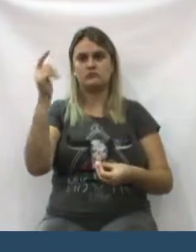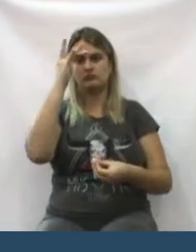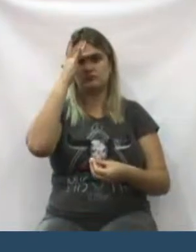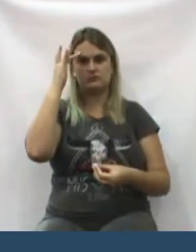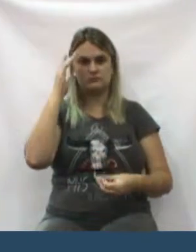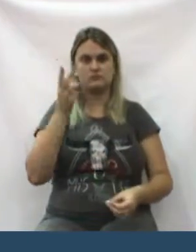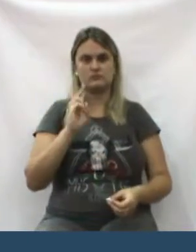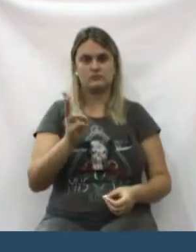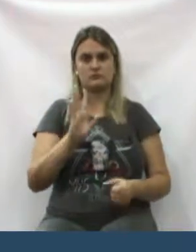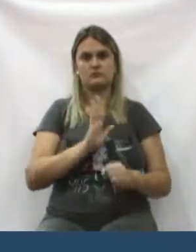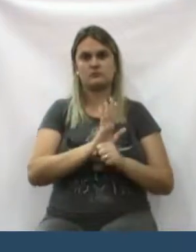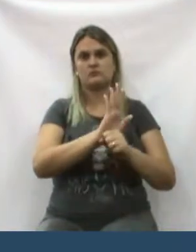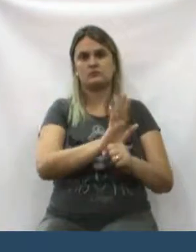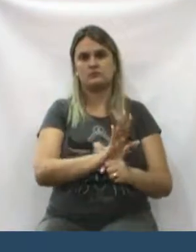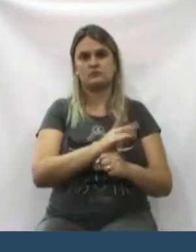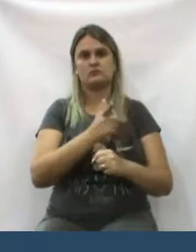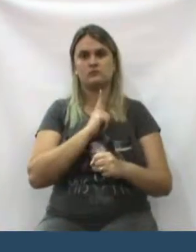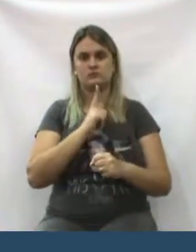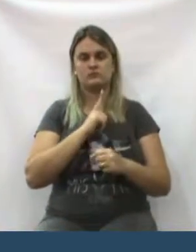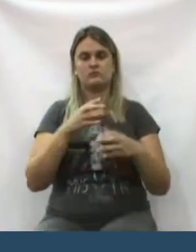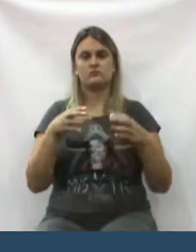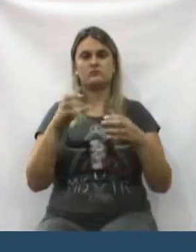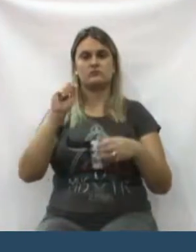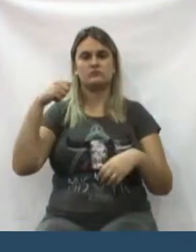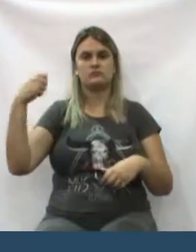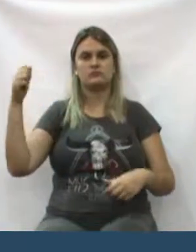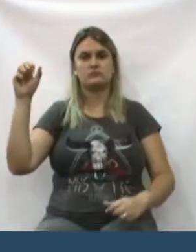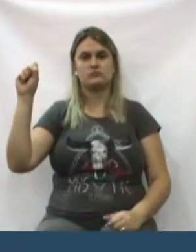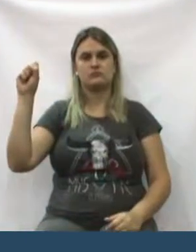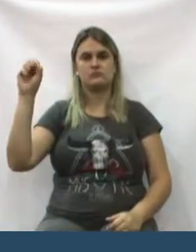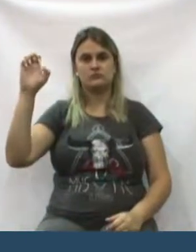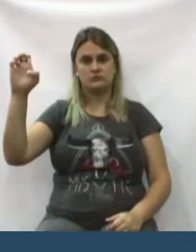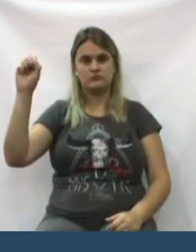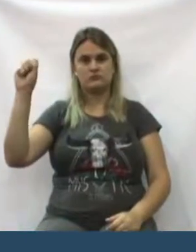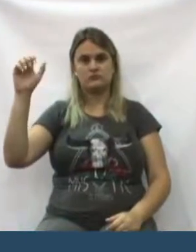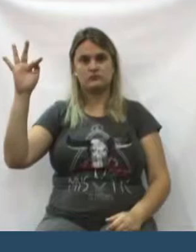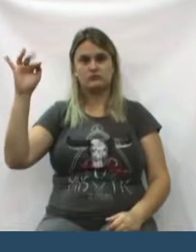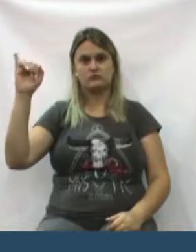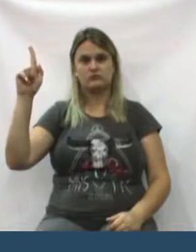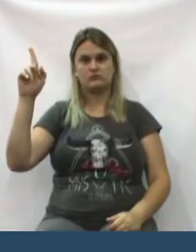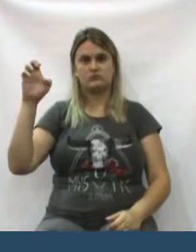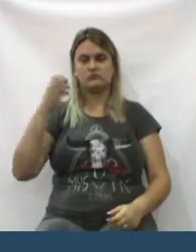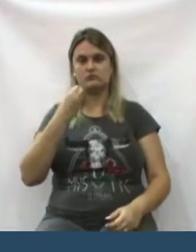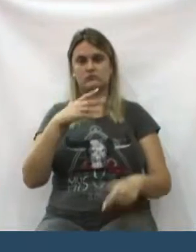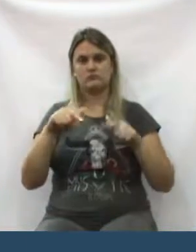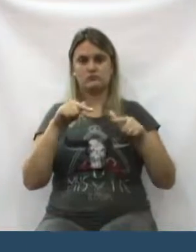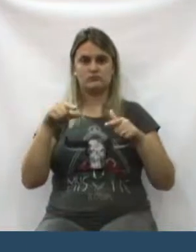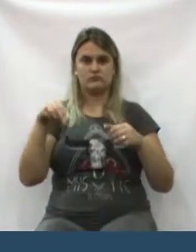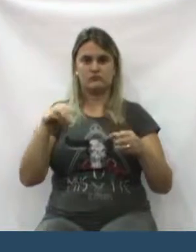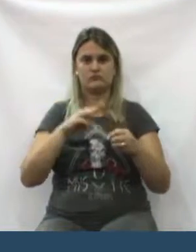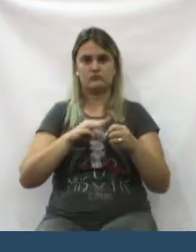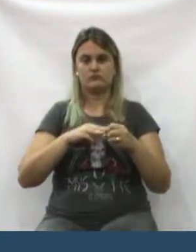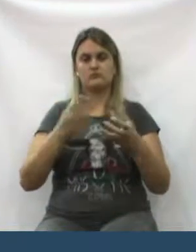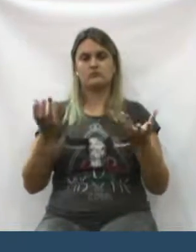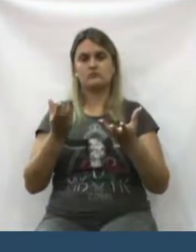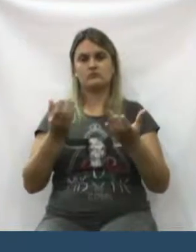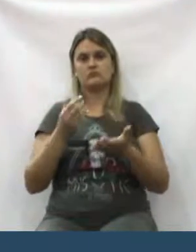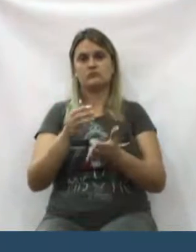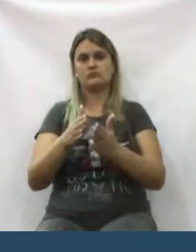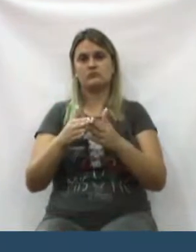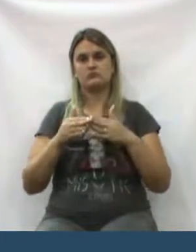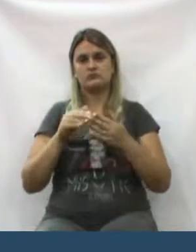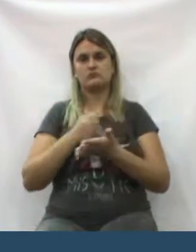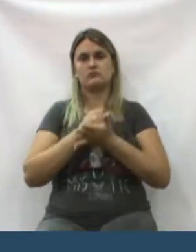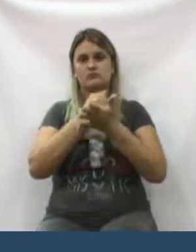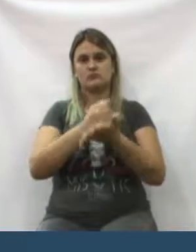que sempre contribuíram, nós temos a Esfinge que está fazendo um grande trabalho no nosso município. Então, eu gostaria de pedir a todos